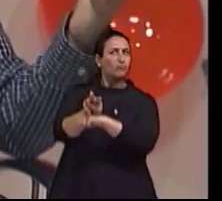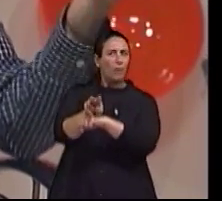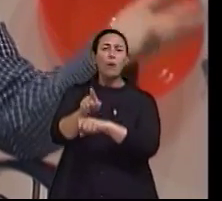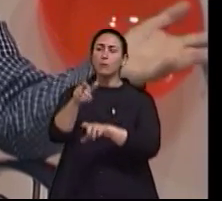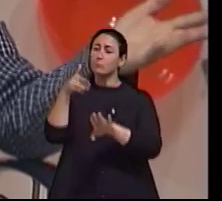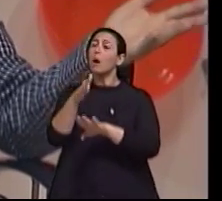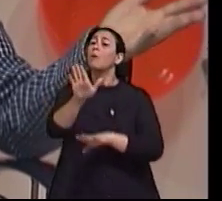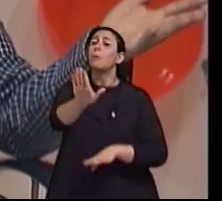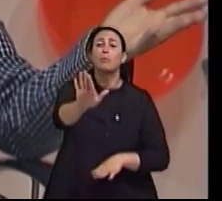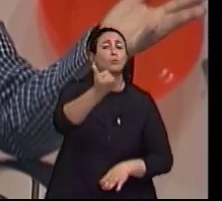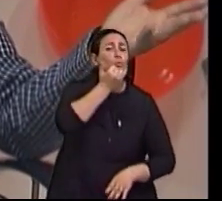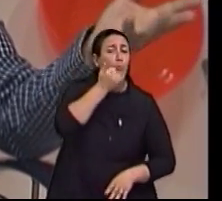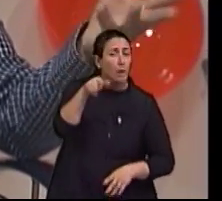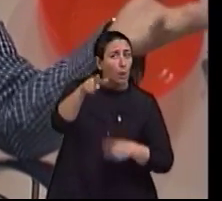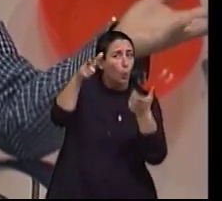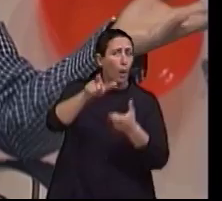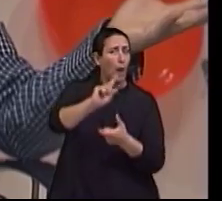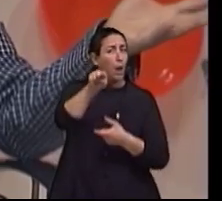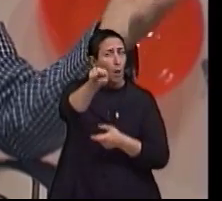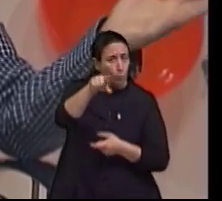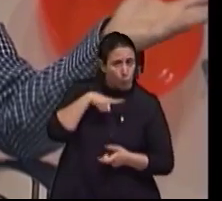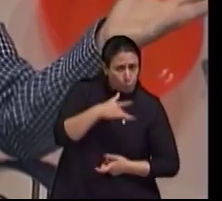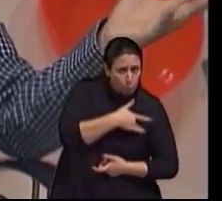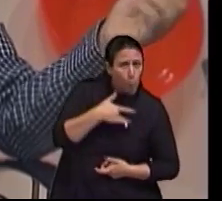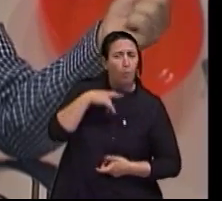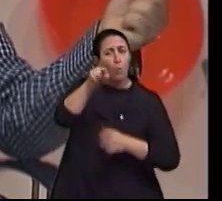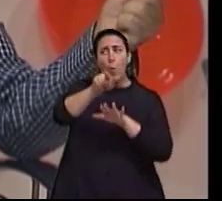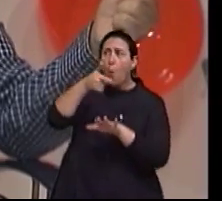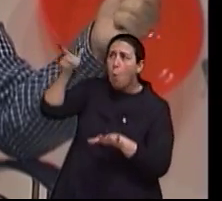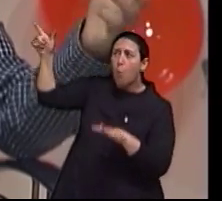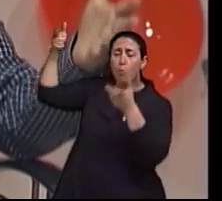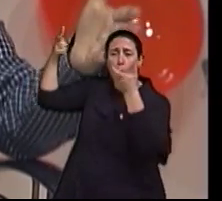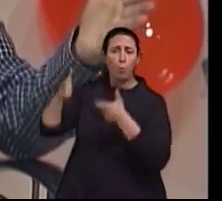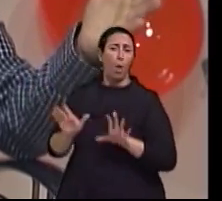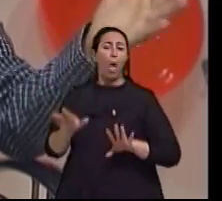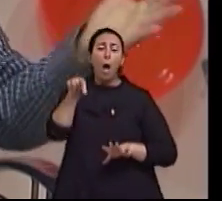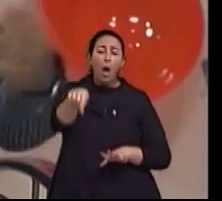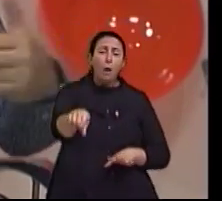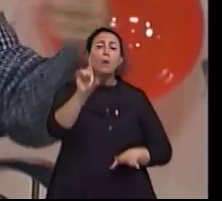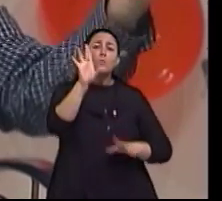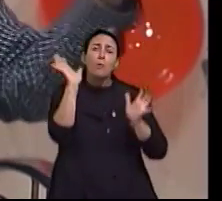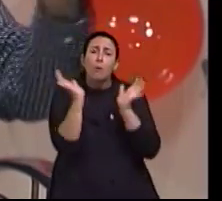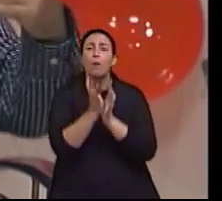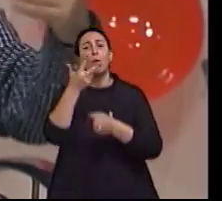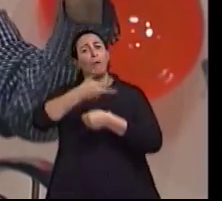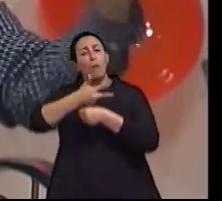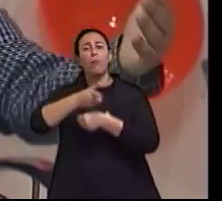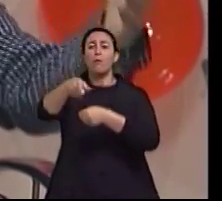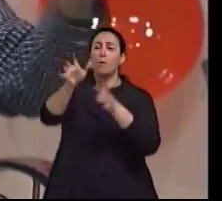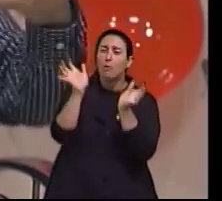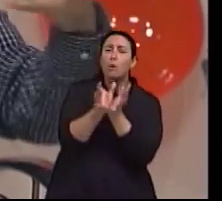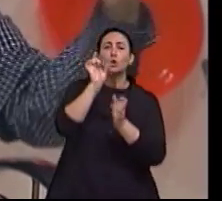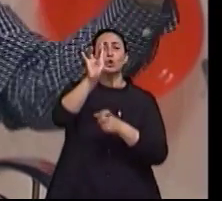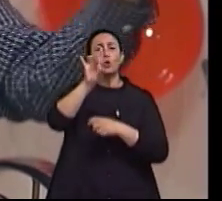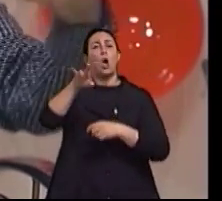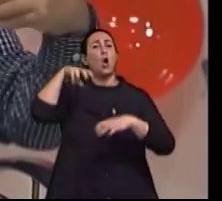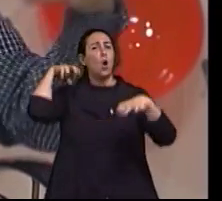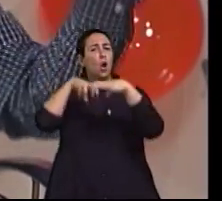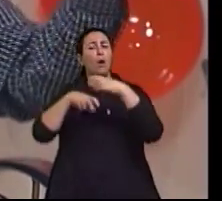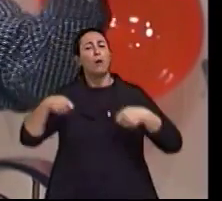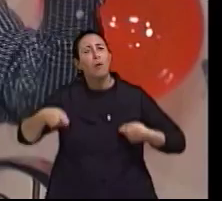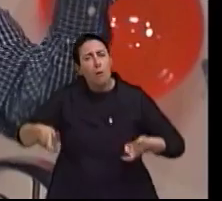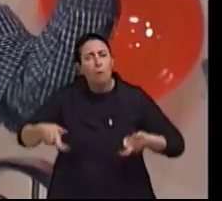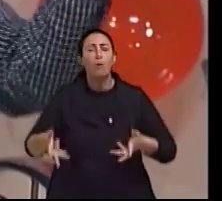e sair do carro, ou seja, a condução, que pudesse estar ali fiscalizando. Infelizmente, se nós não